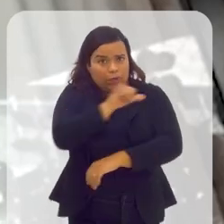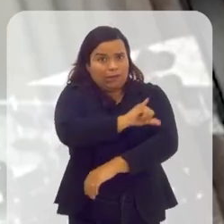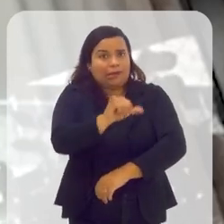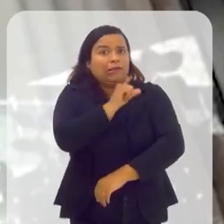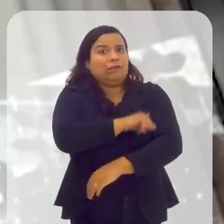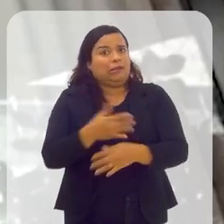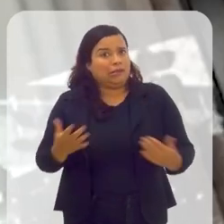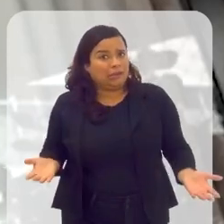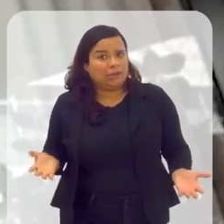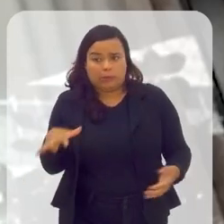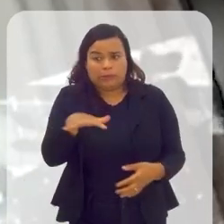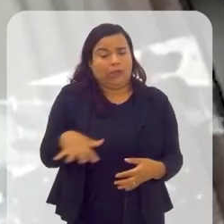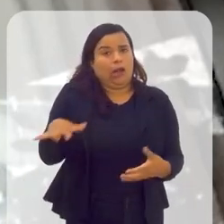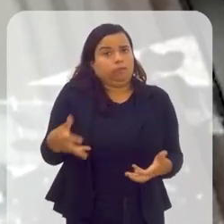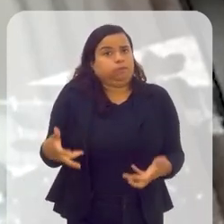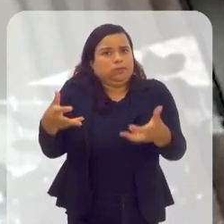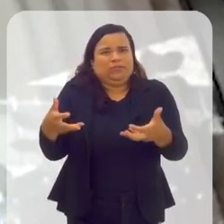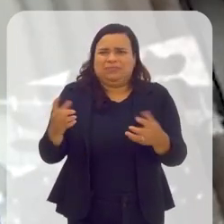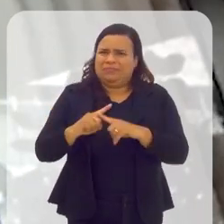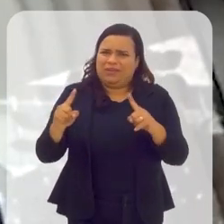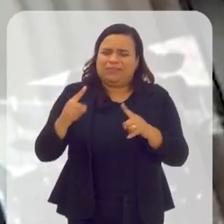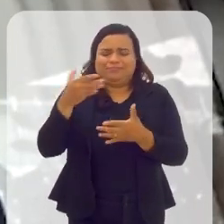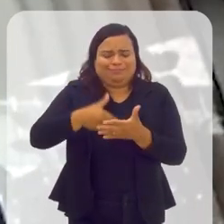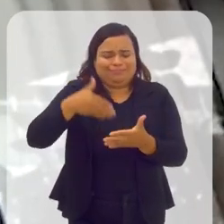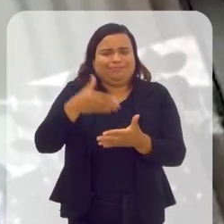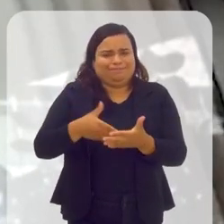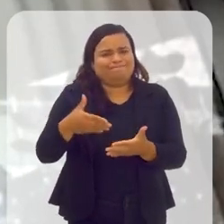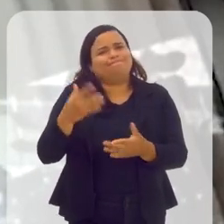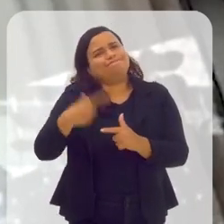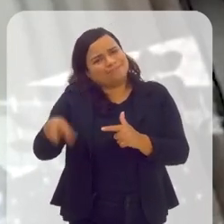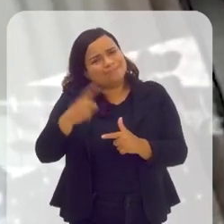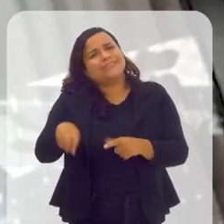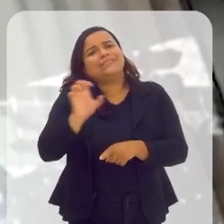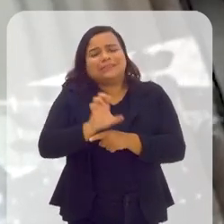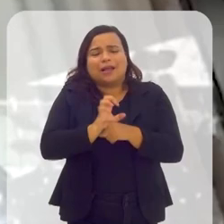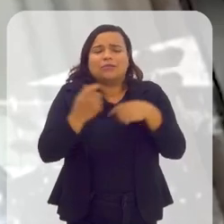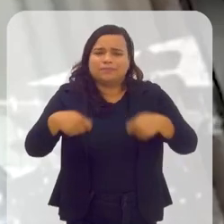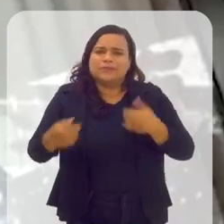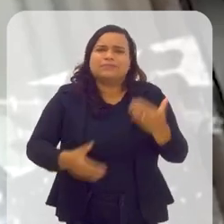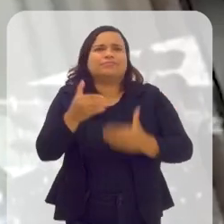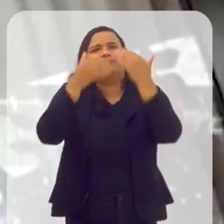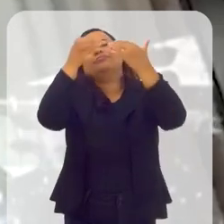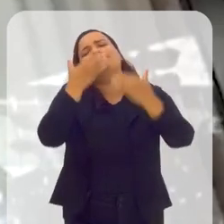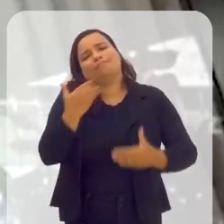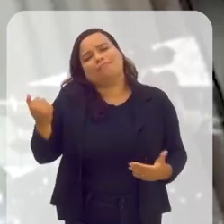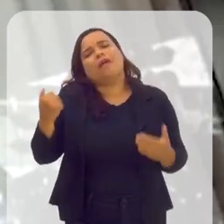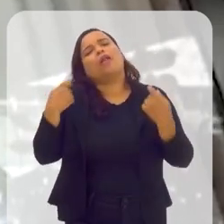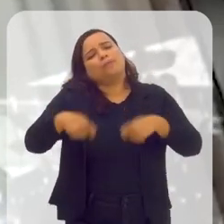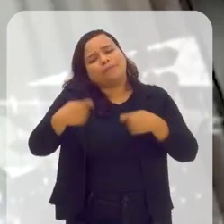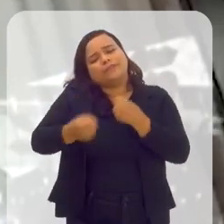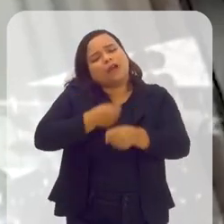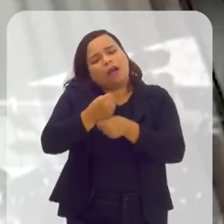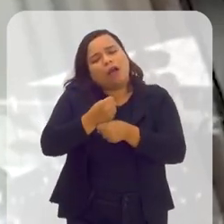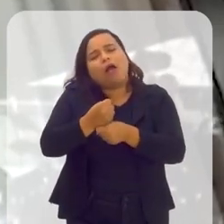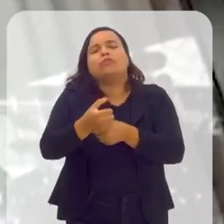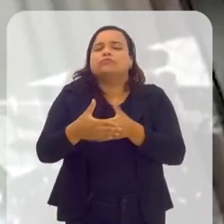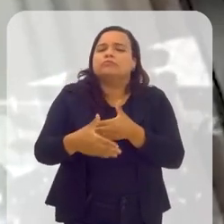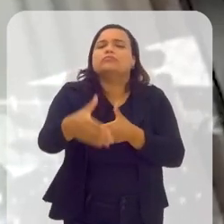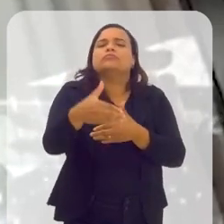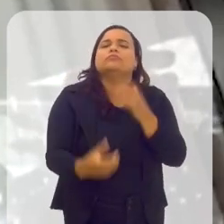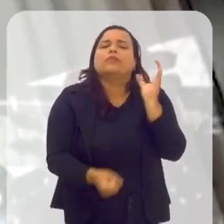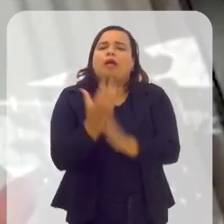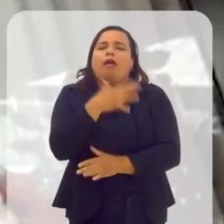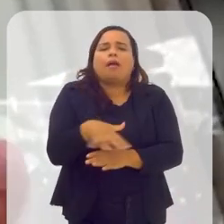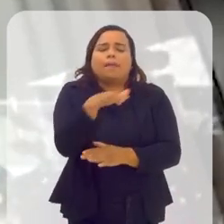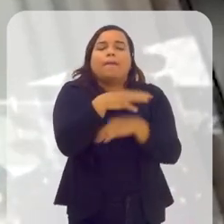essas dificuldades ainda são empecilhas para o crescimento do nosso Estado, e eu espero que isso se melhore nos próximos anos para